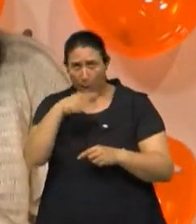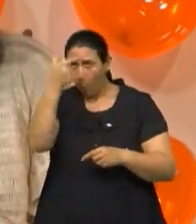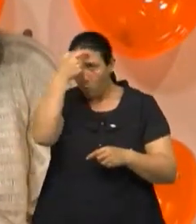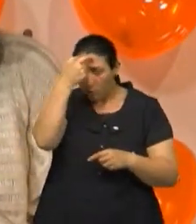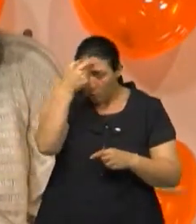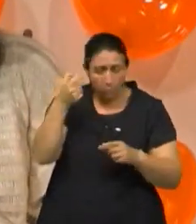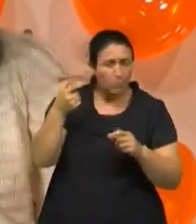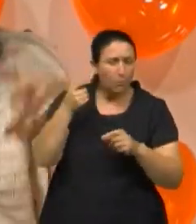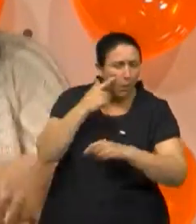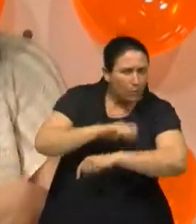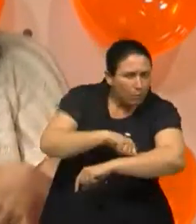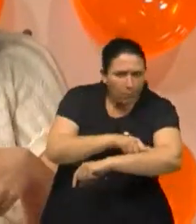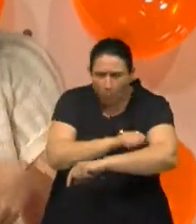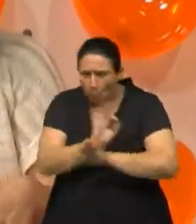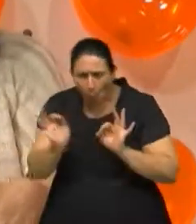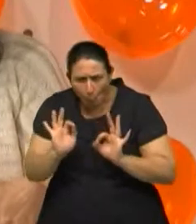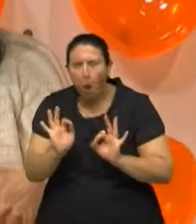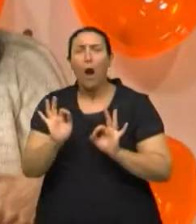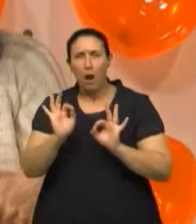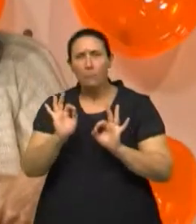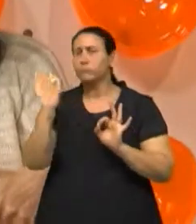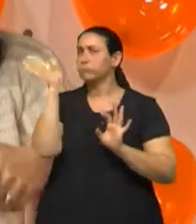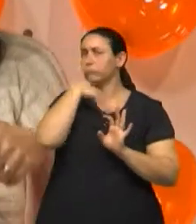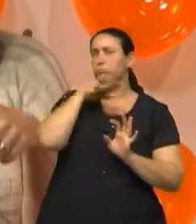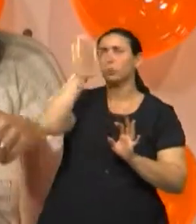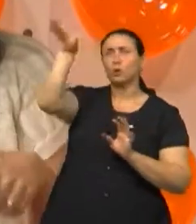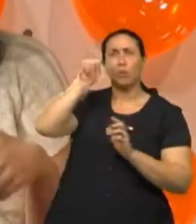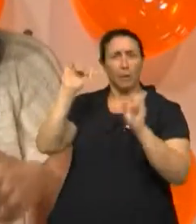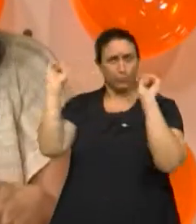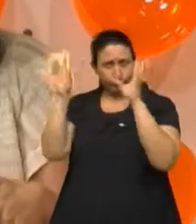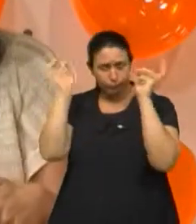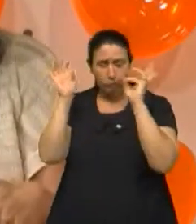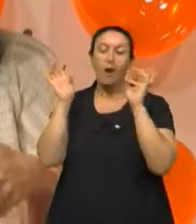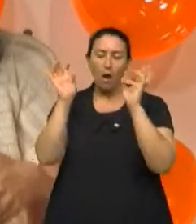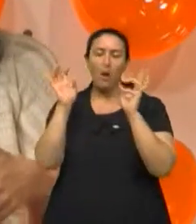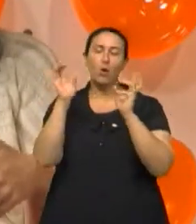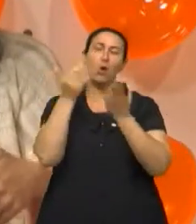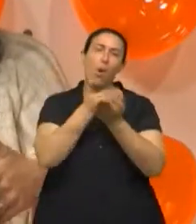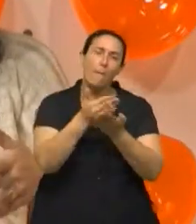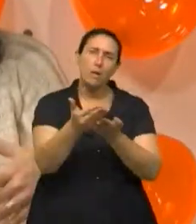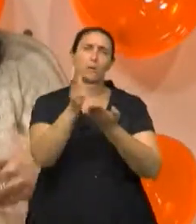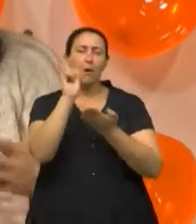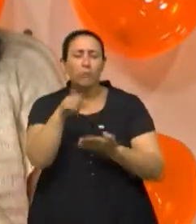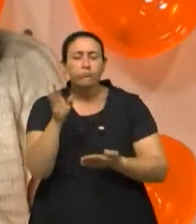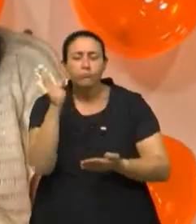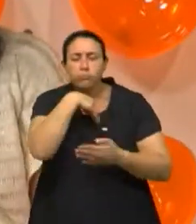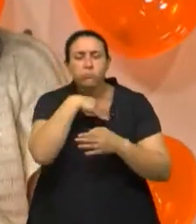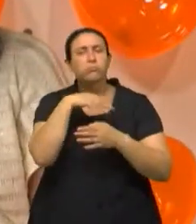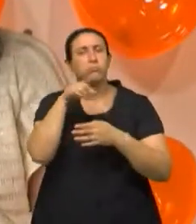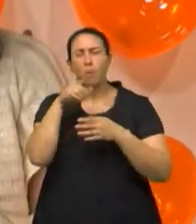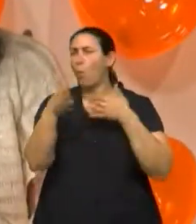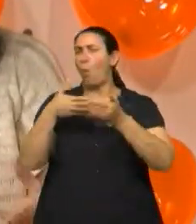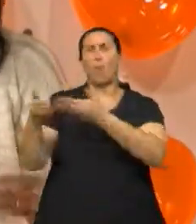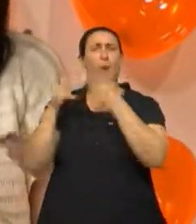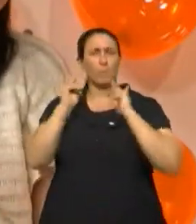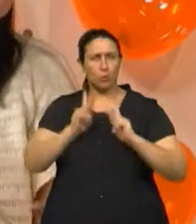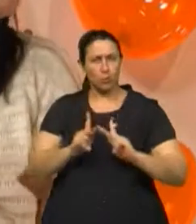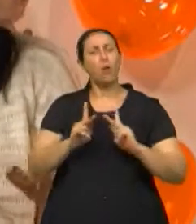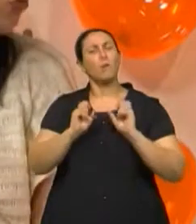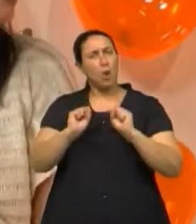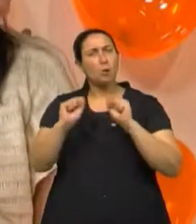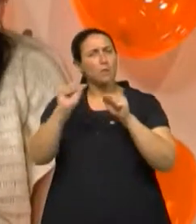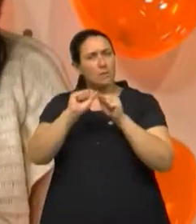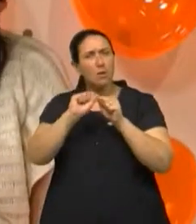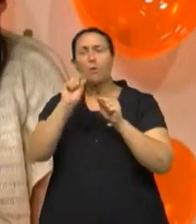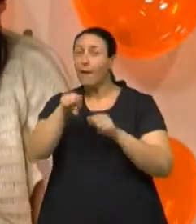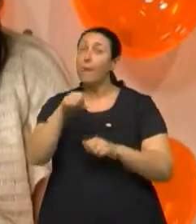aciona o serviço de resgate e aí inicia-se o suporte básico, que é o socorro imediato que o leigo pode fazer. Que é